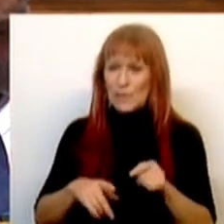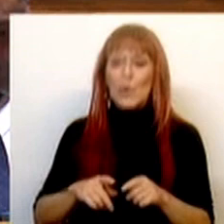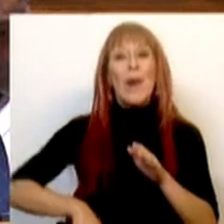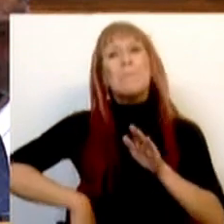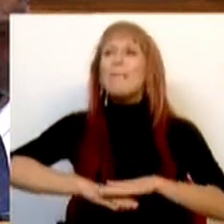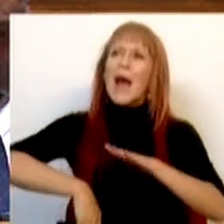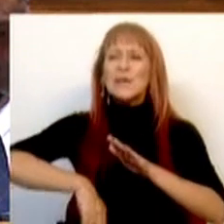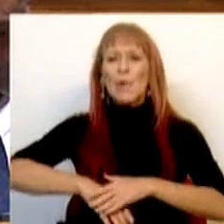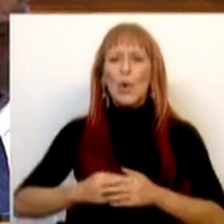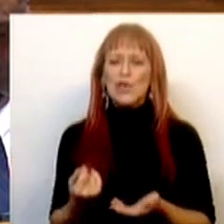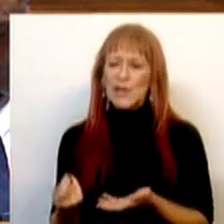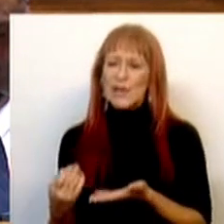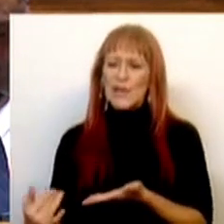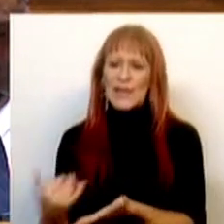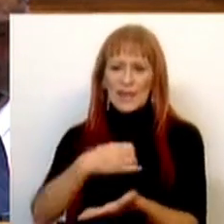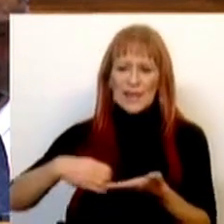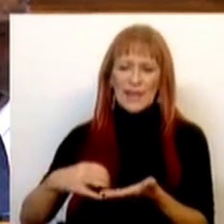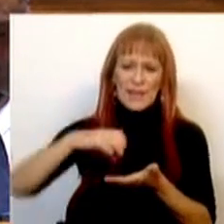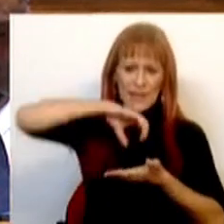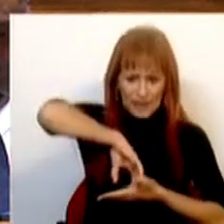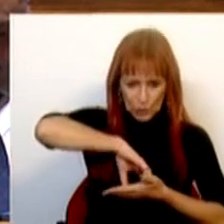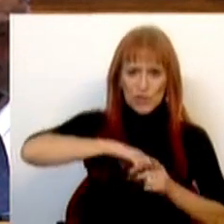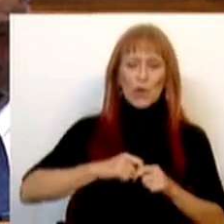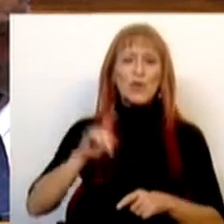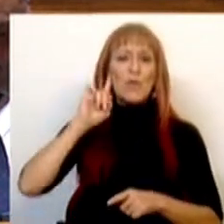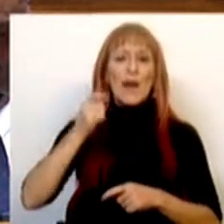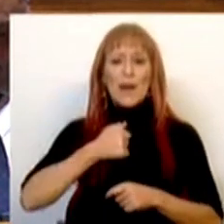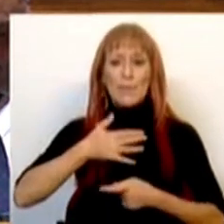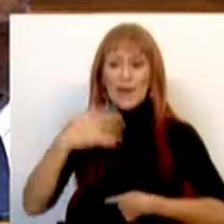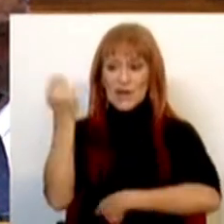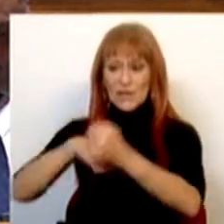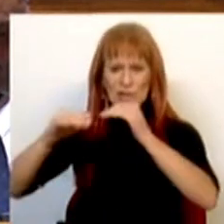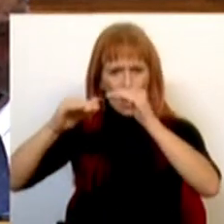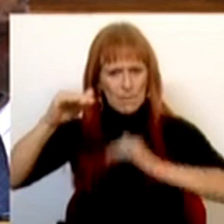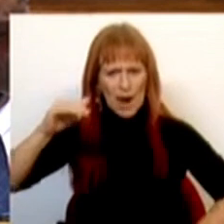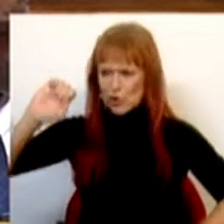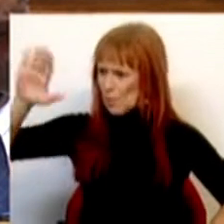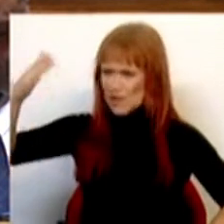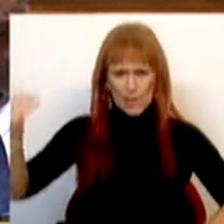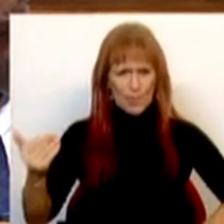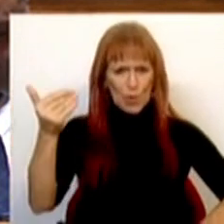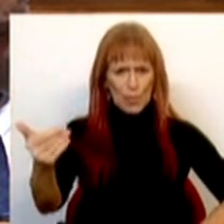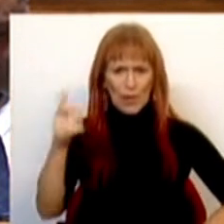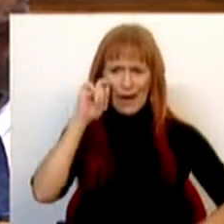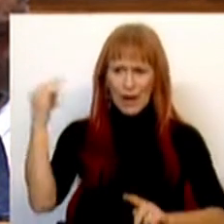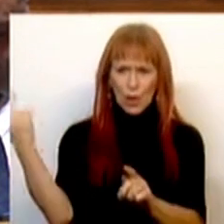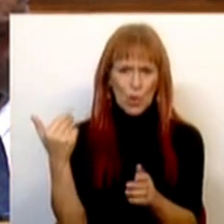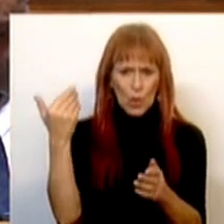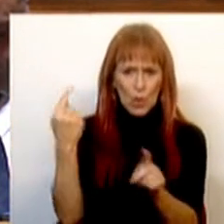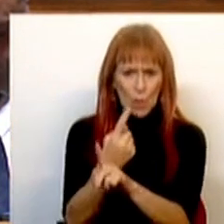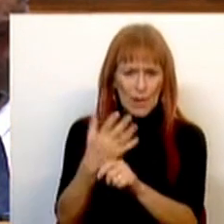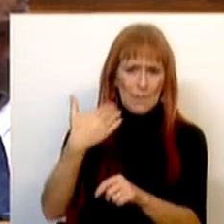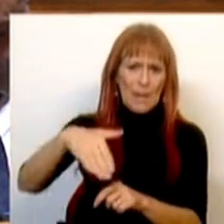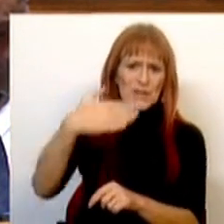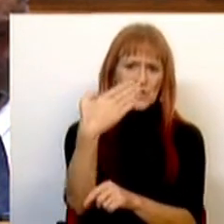maximizado o encaixe financeiro e que o valor pelo qual a empresa foi vendida foi inferior ao inicialmente proposto pelo comprador em mais